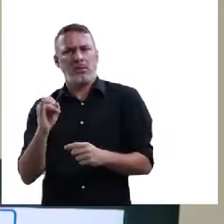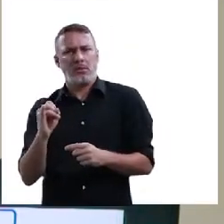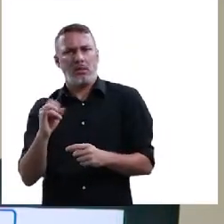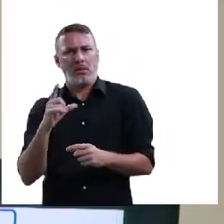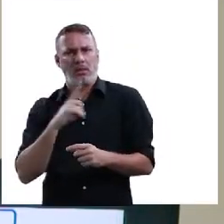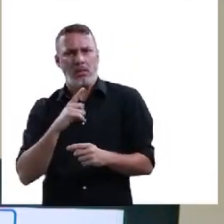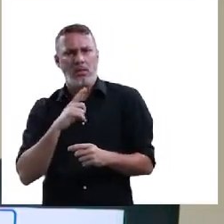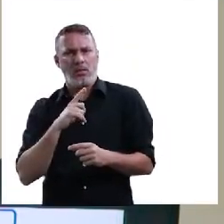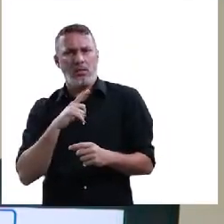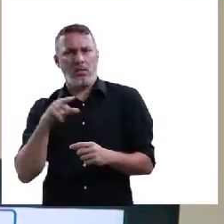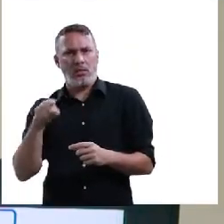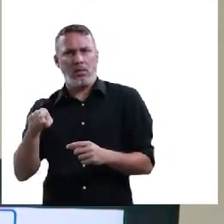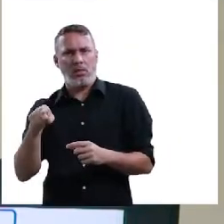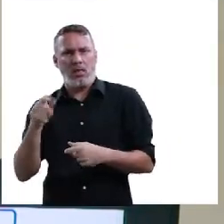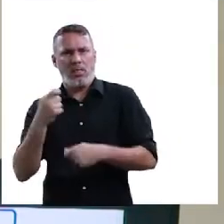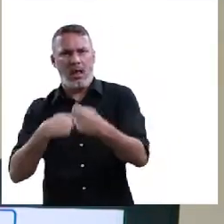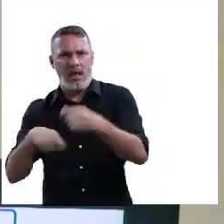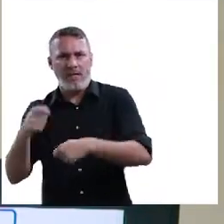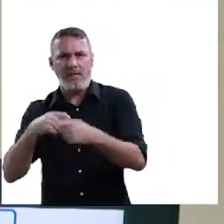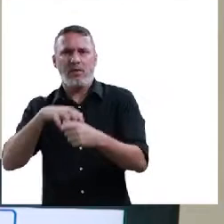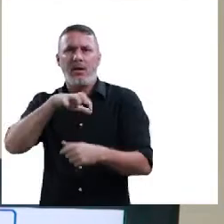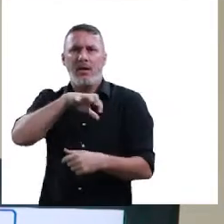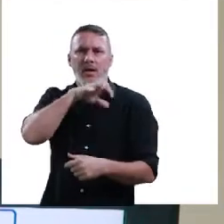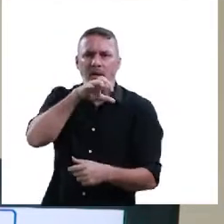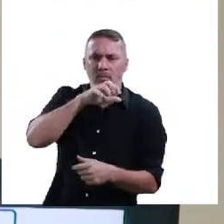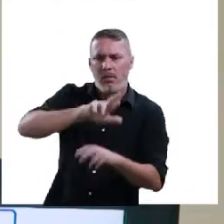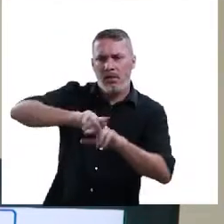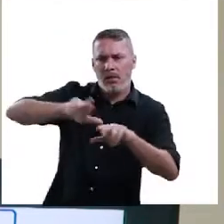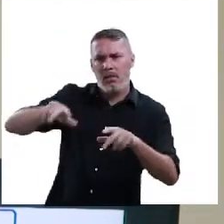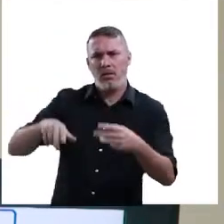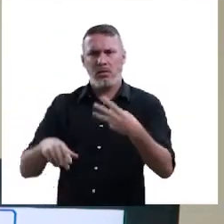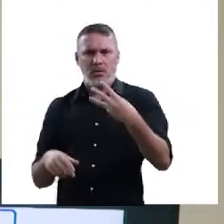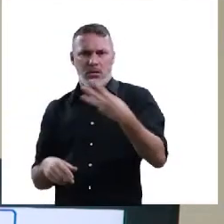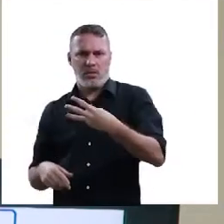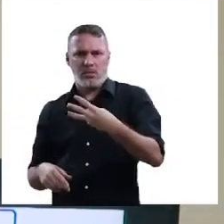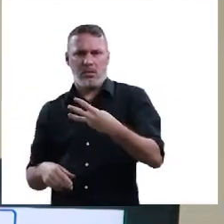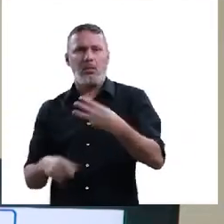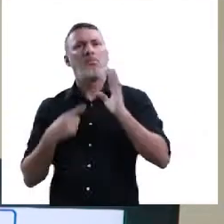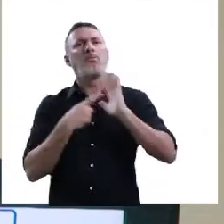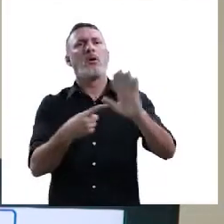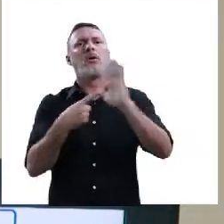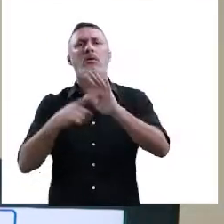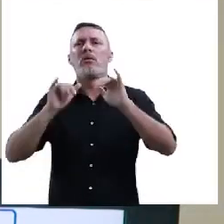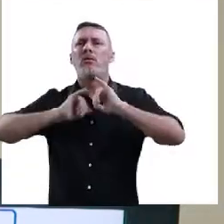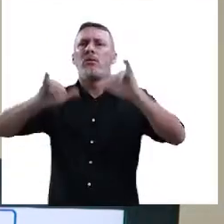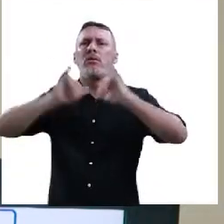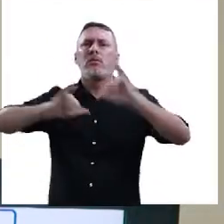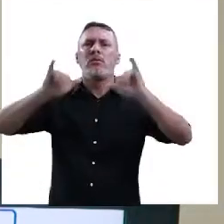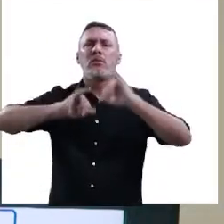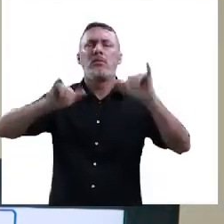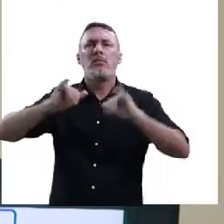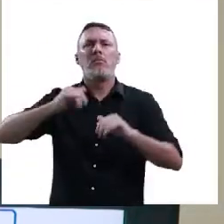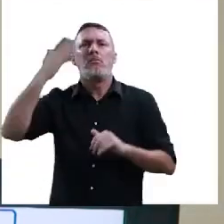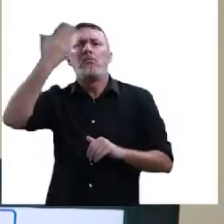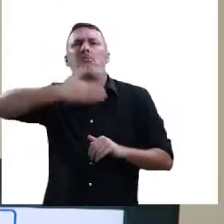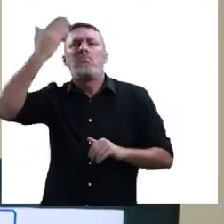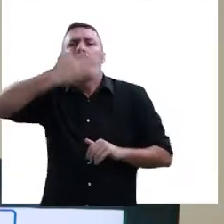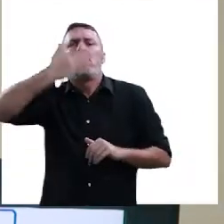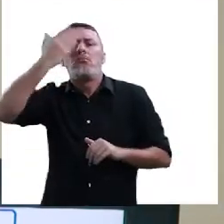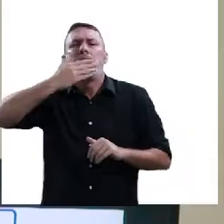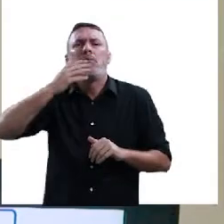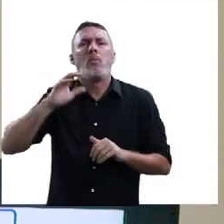Por que, então, professor, que se o tráfico de animais silvestres está em terceiro lugar, por que não é midiático?